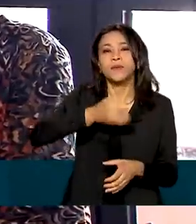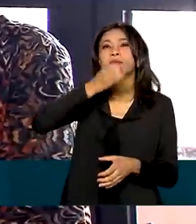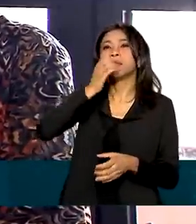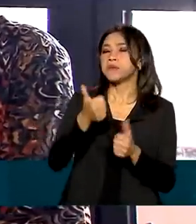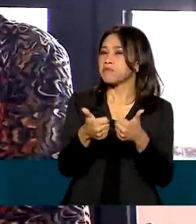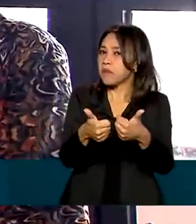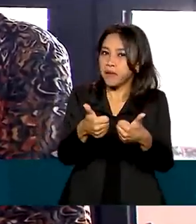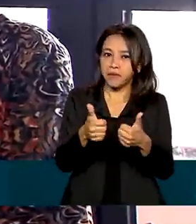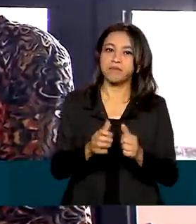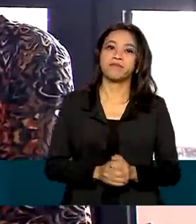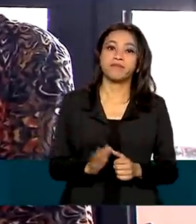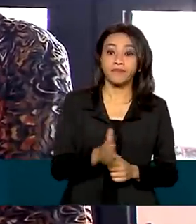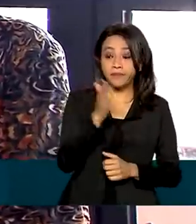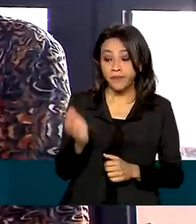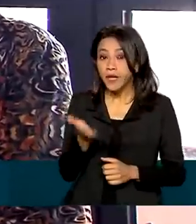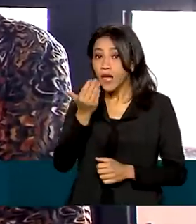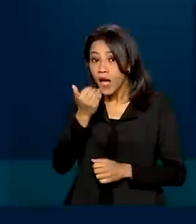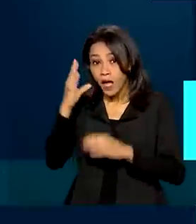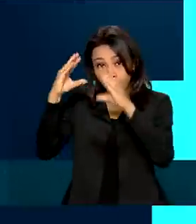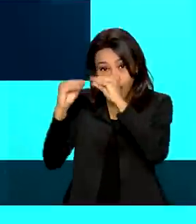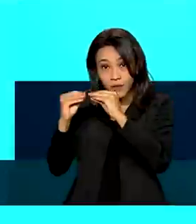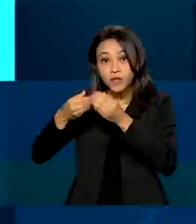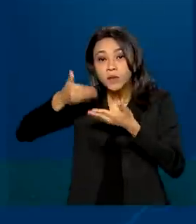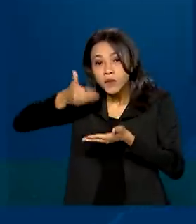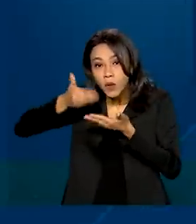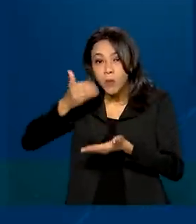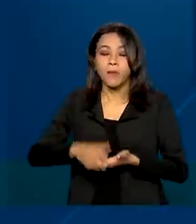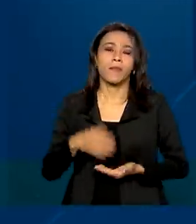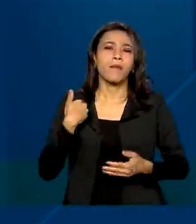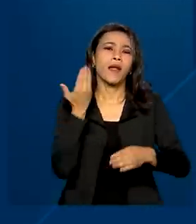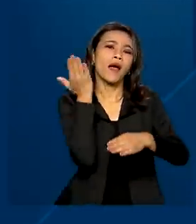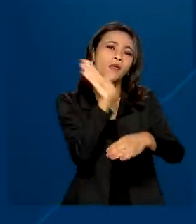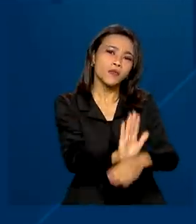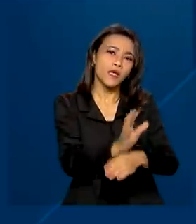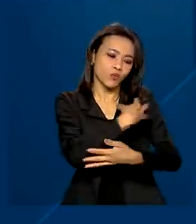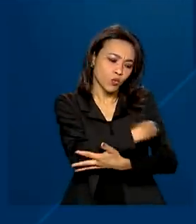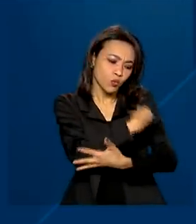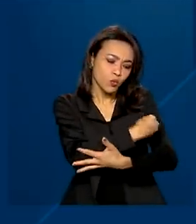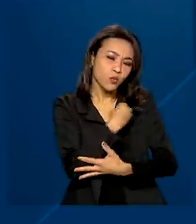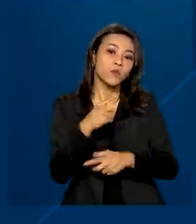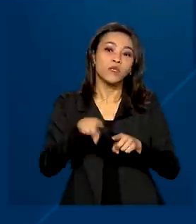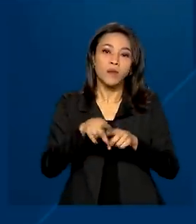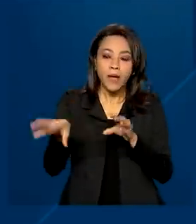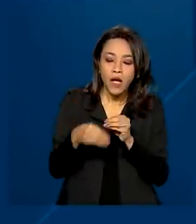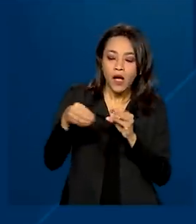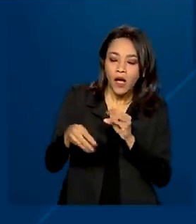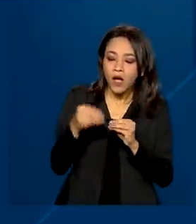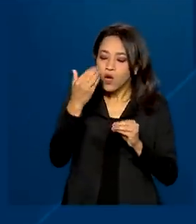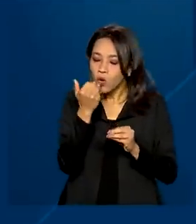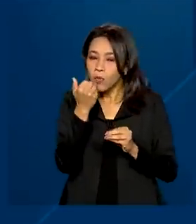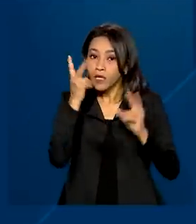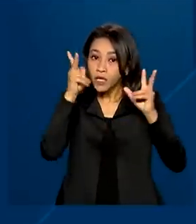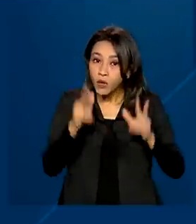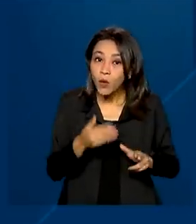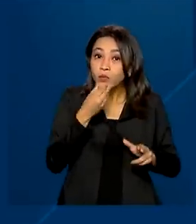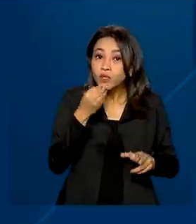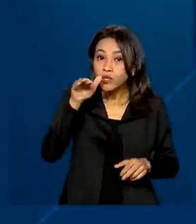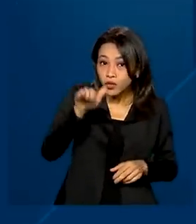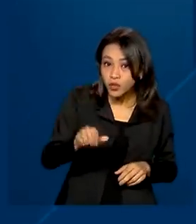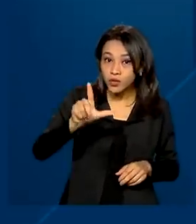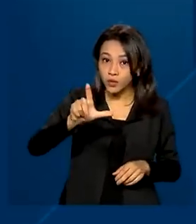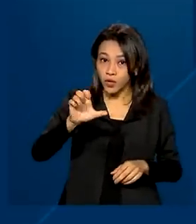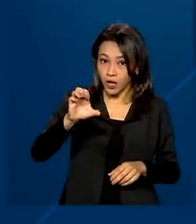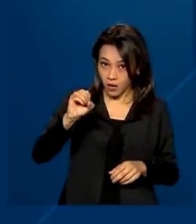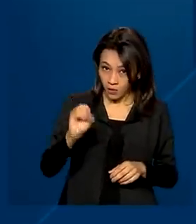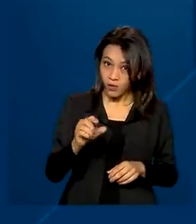bebe numa boa. E a janta, uma sopinha. Para ajudar na amamentação e na introdução alimentar de crianças como o Léo, o Ministério